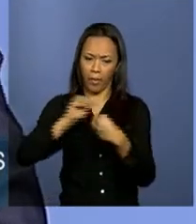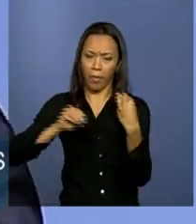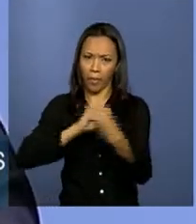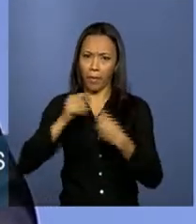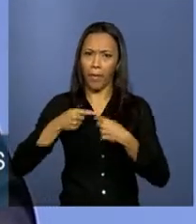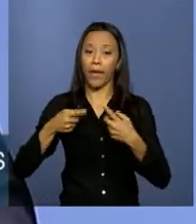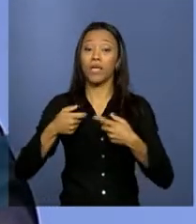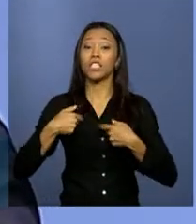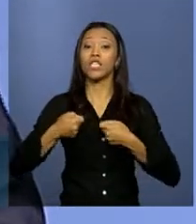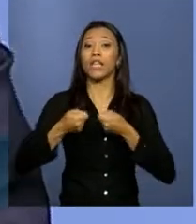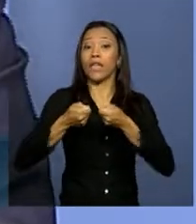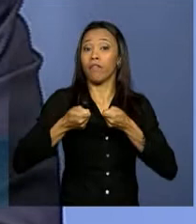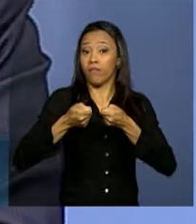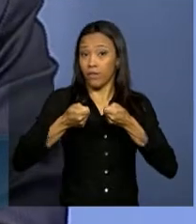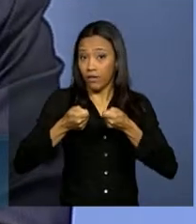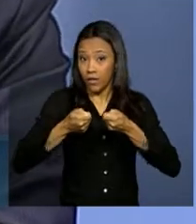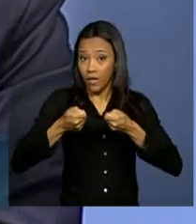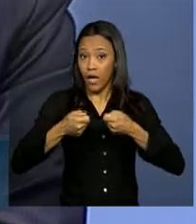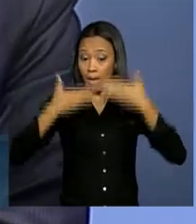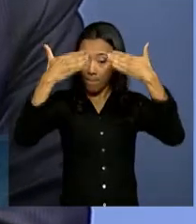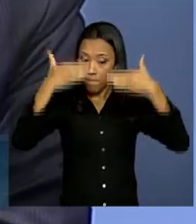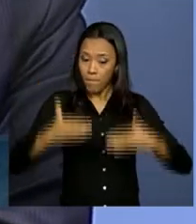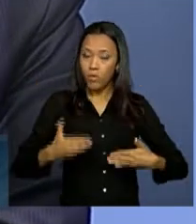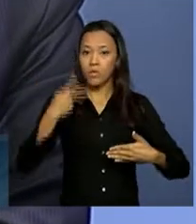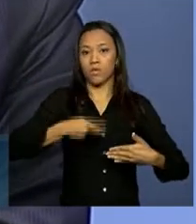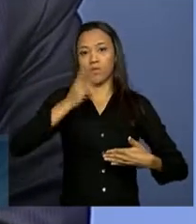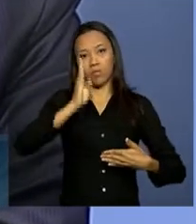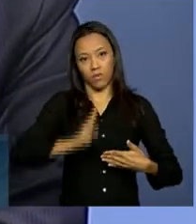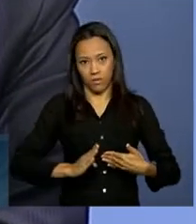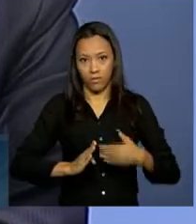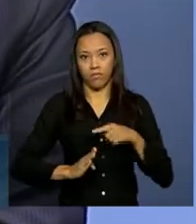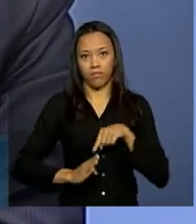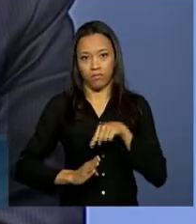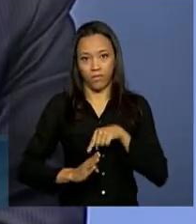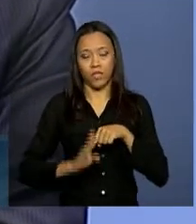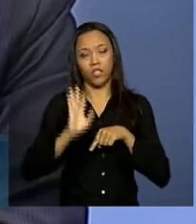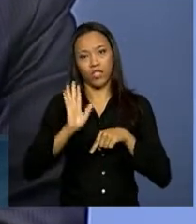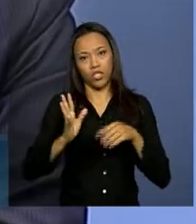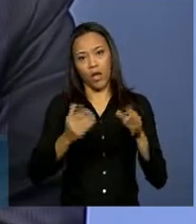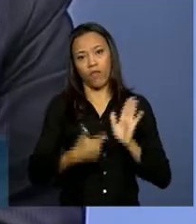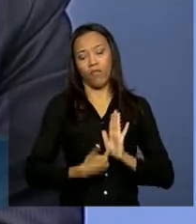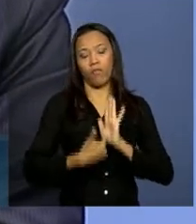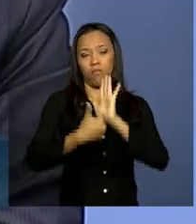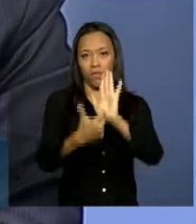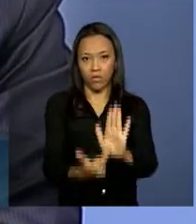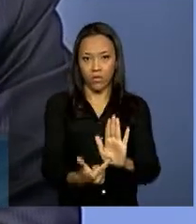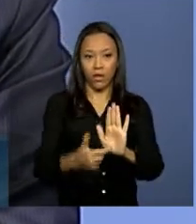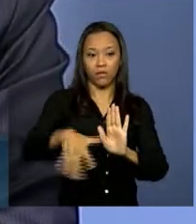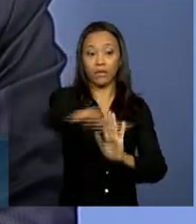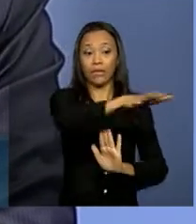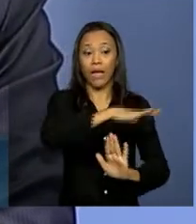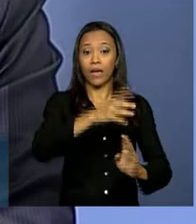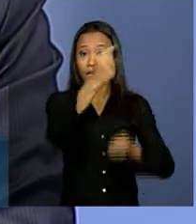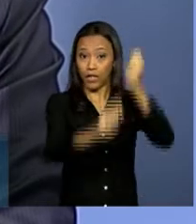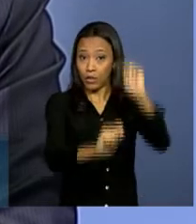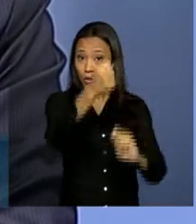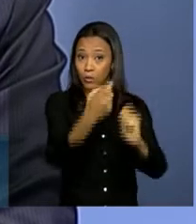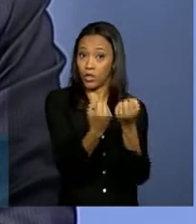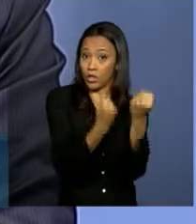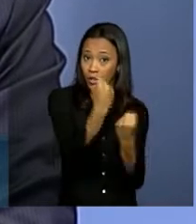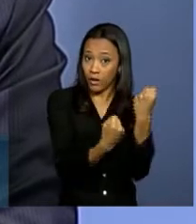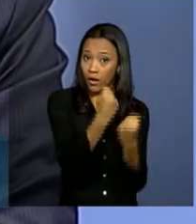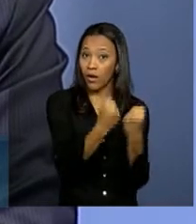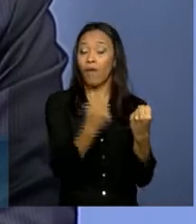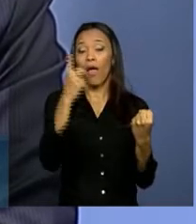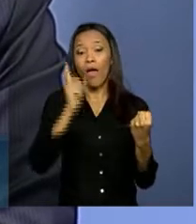posição do Brasil por entender que o regime que foi oferecido do setor automotivo é parte de uma política